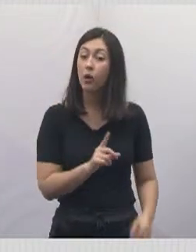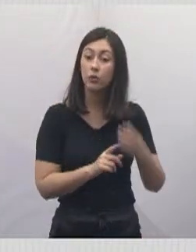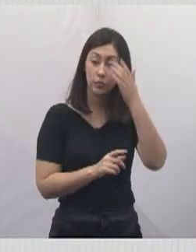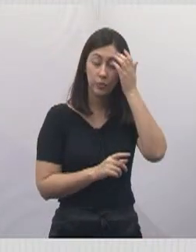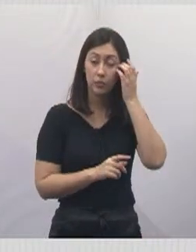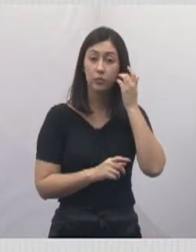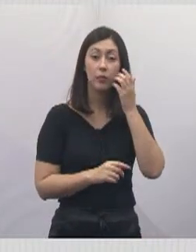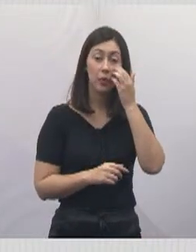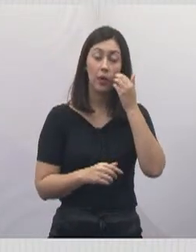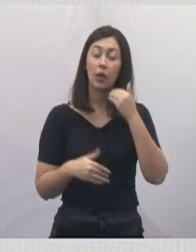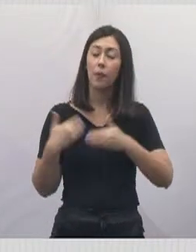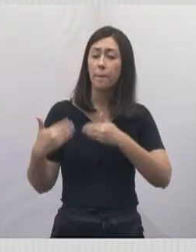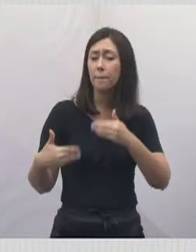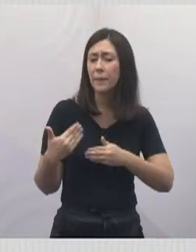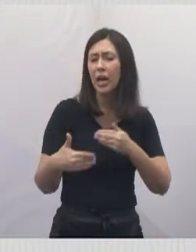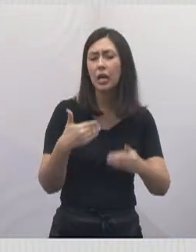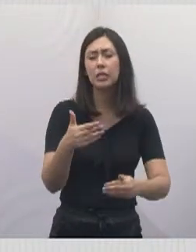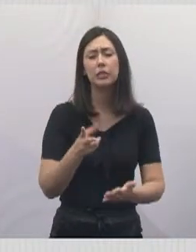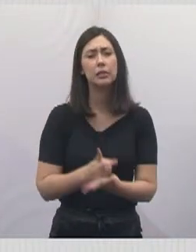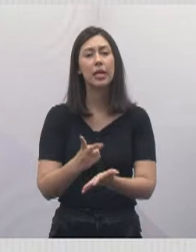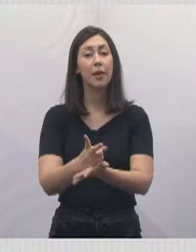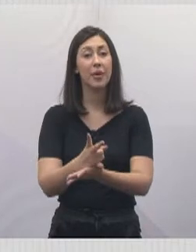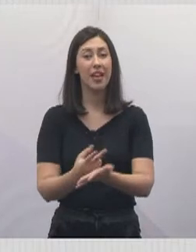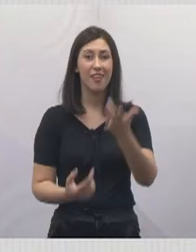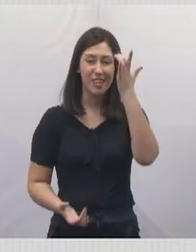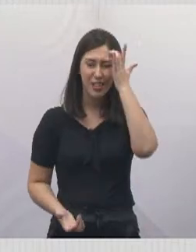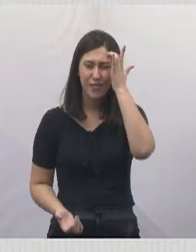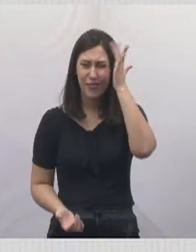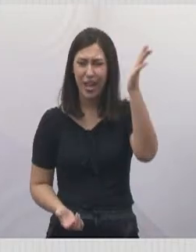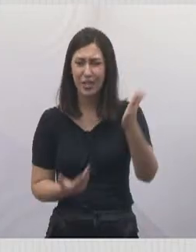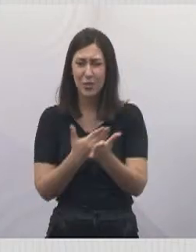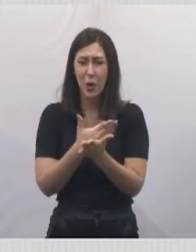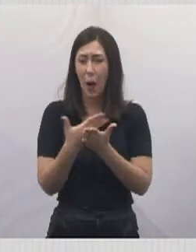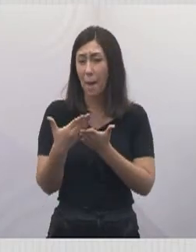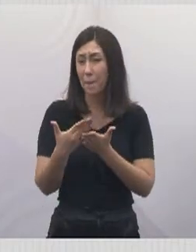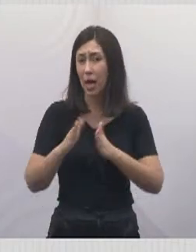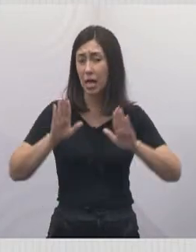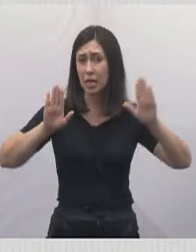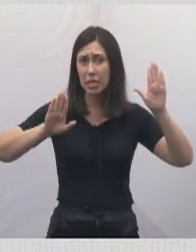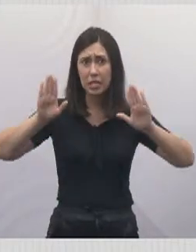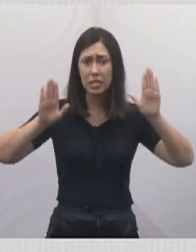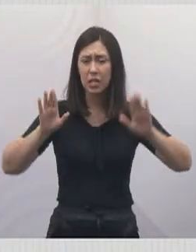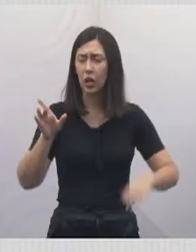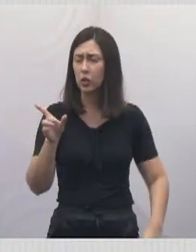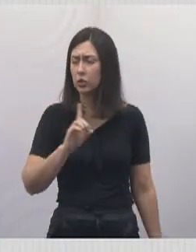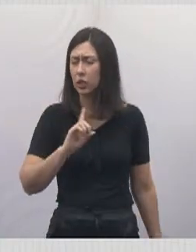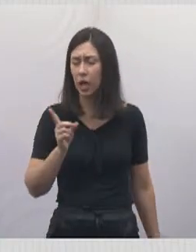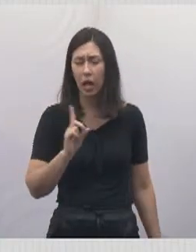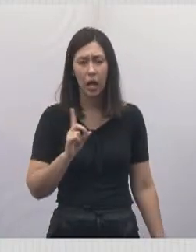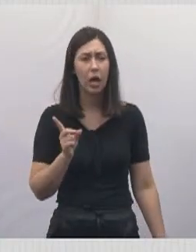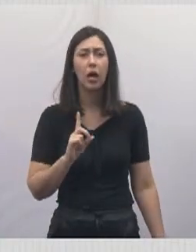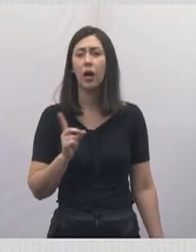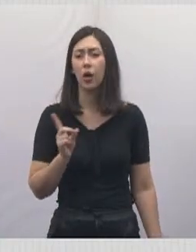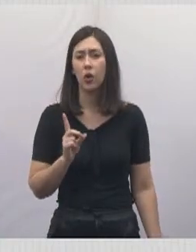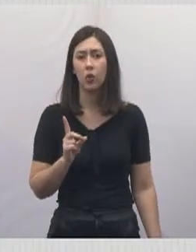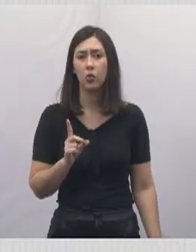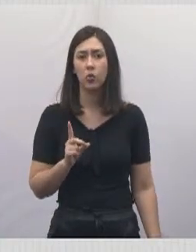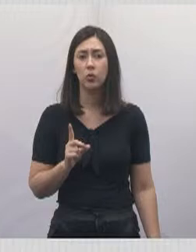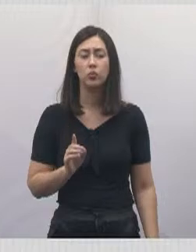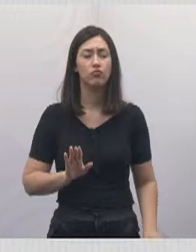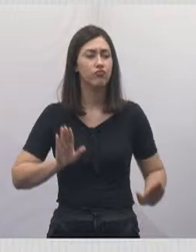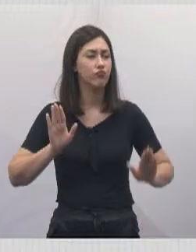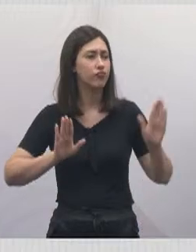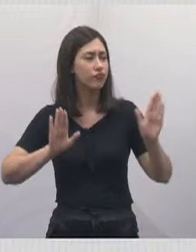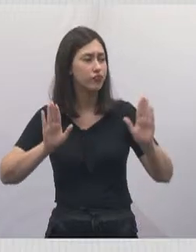todo o mandato. Então, não é fácil abrir um processo de licitação, não é fácil abrir a concorrência,